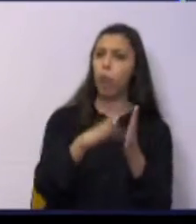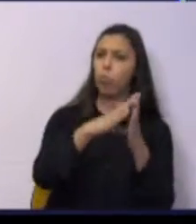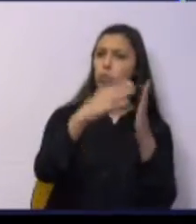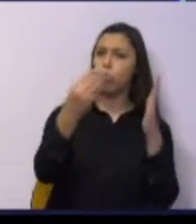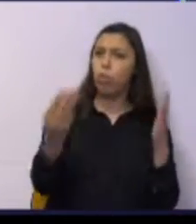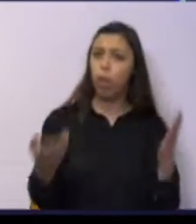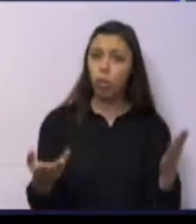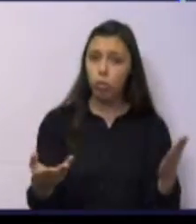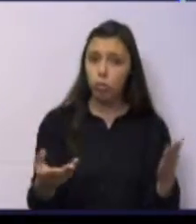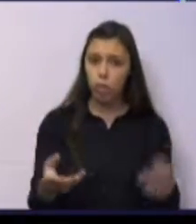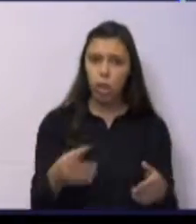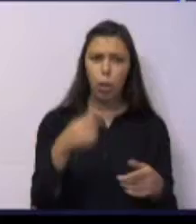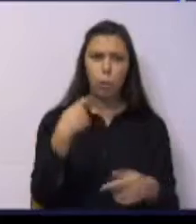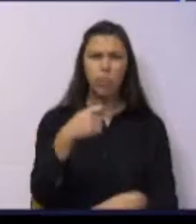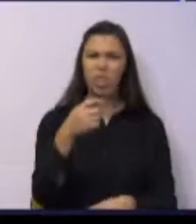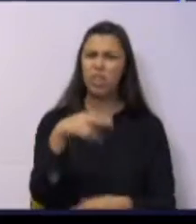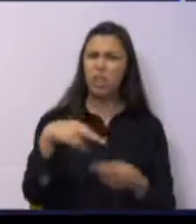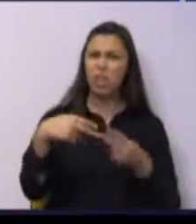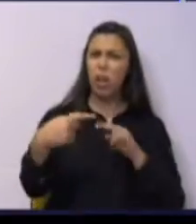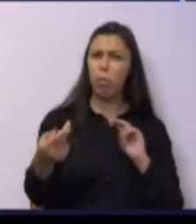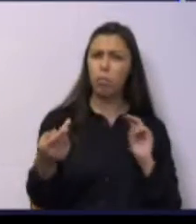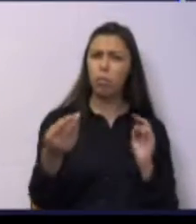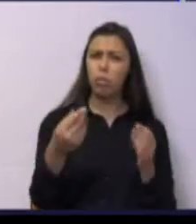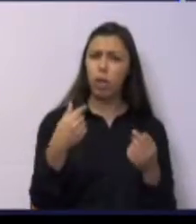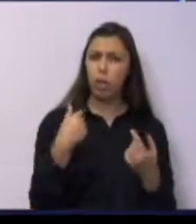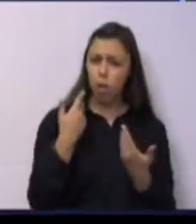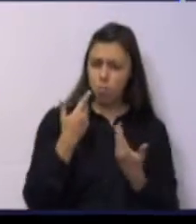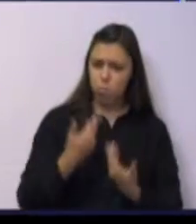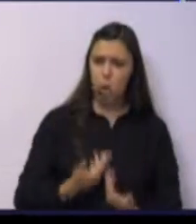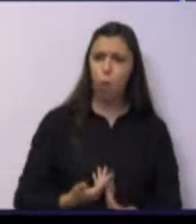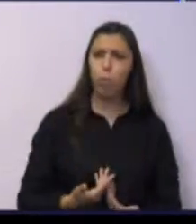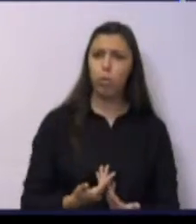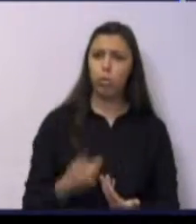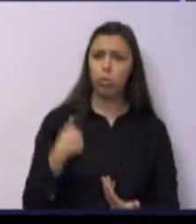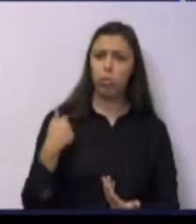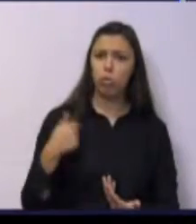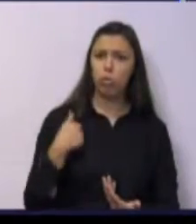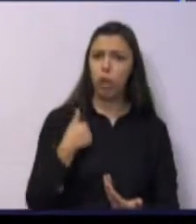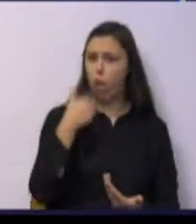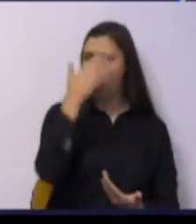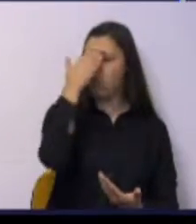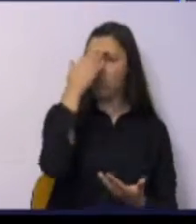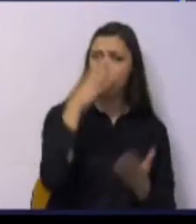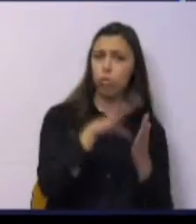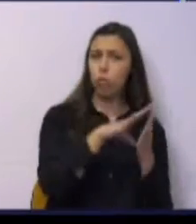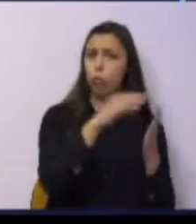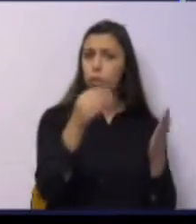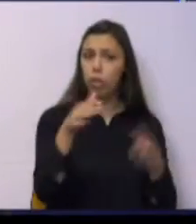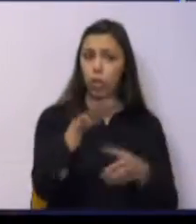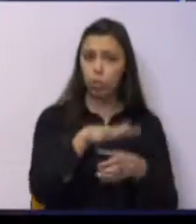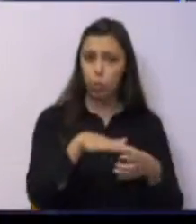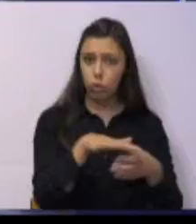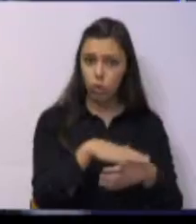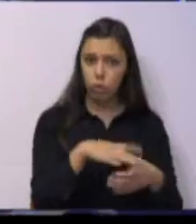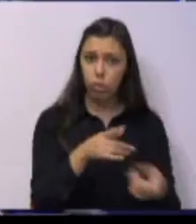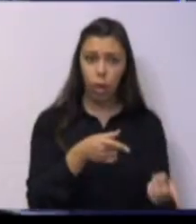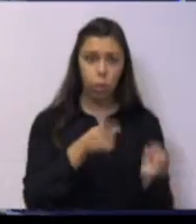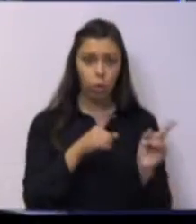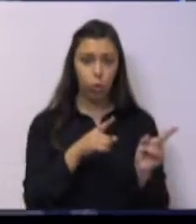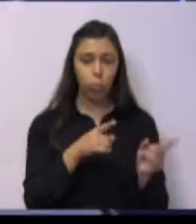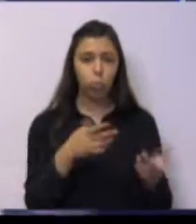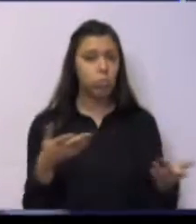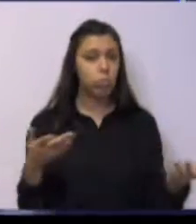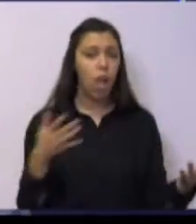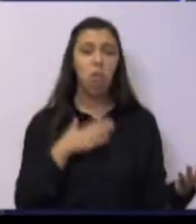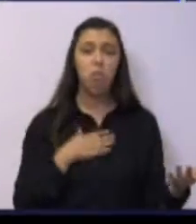E há até Presidentes de Câmara que se colocam como modelos em termos autárquicos. no caso do Presidente de Câmara, de Câmara de Lobos, gosta de